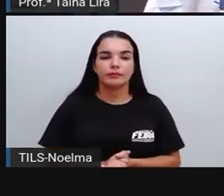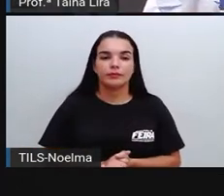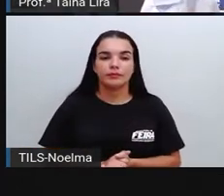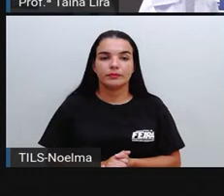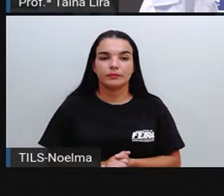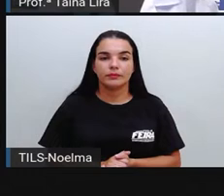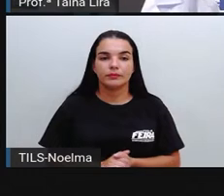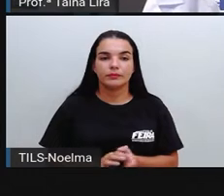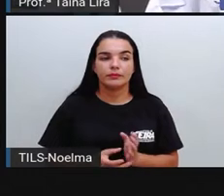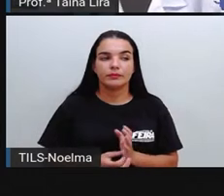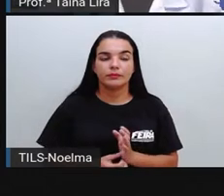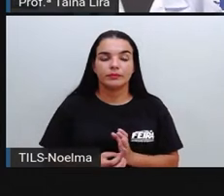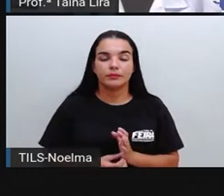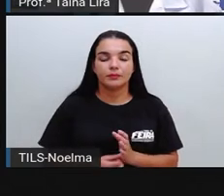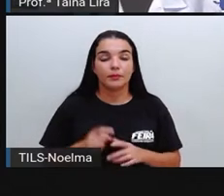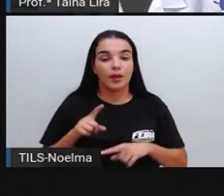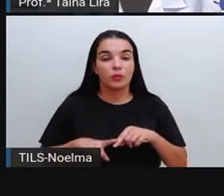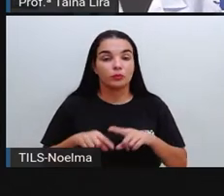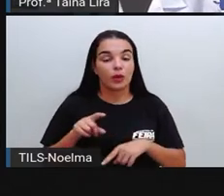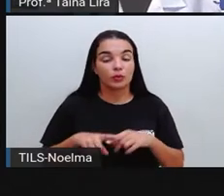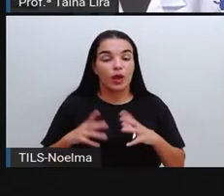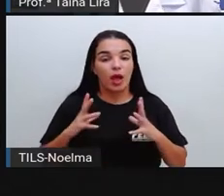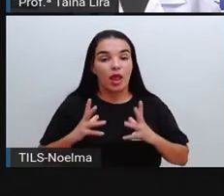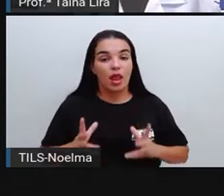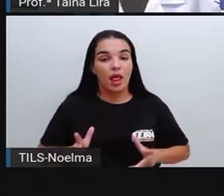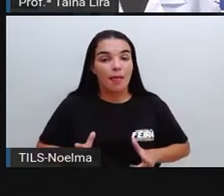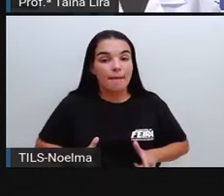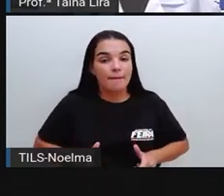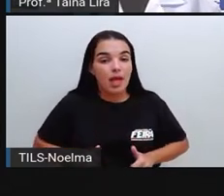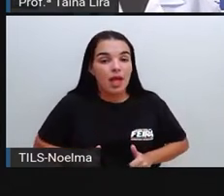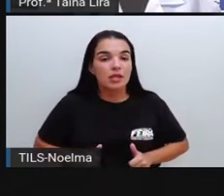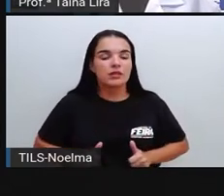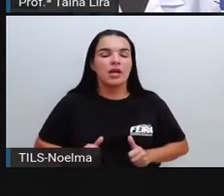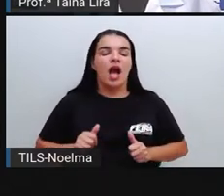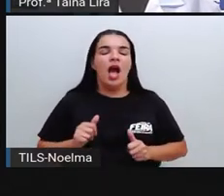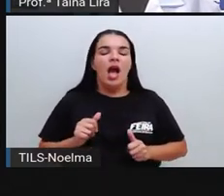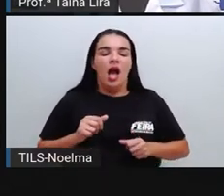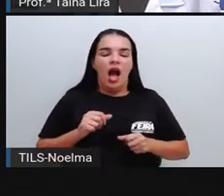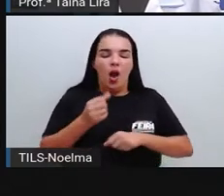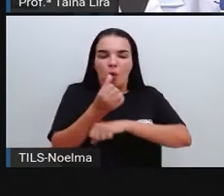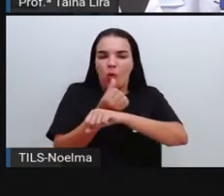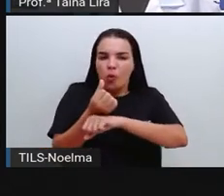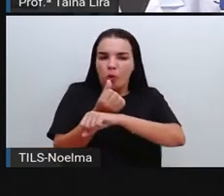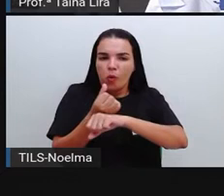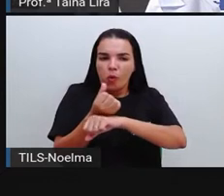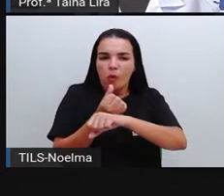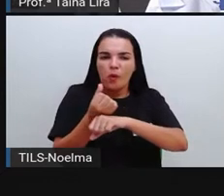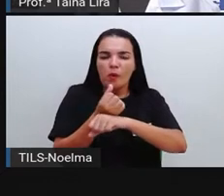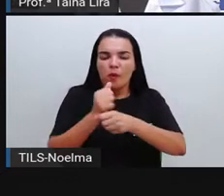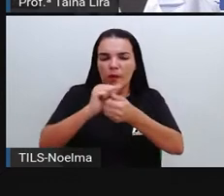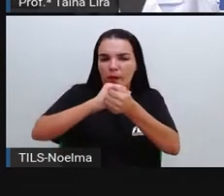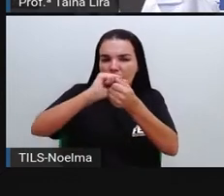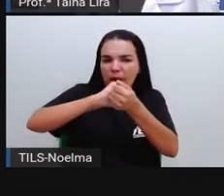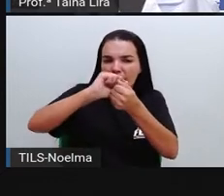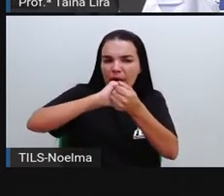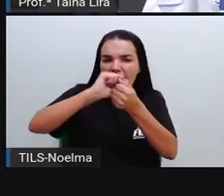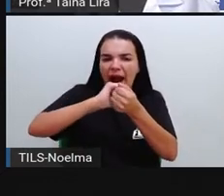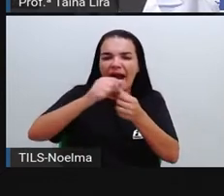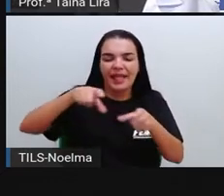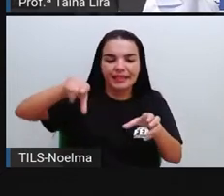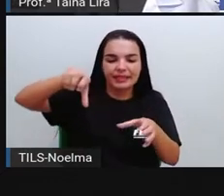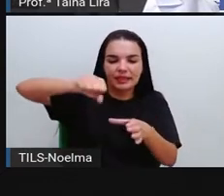do nosso corpo. Produtos de limpeza, né, água sanitária, o sabão, o